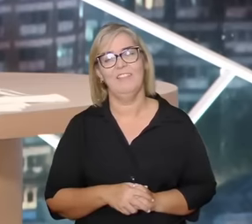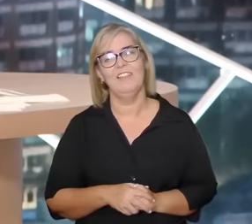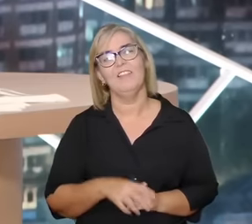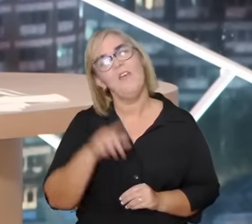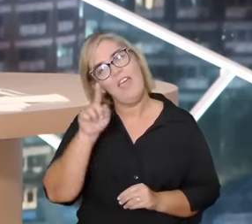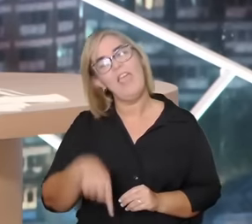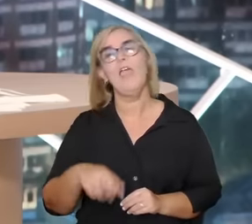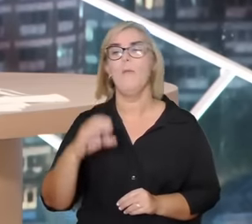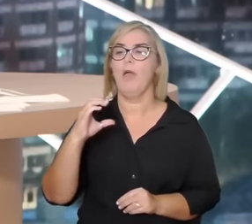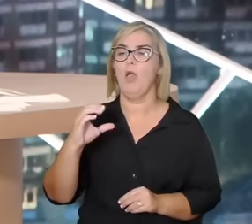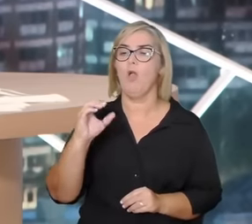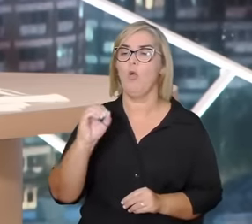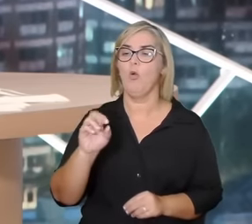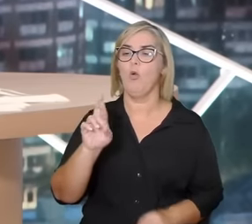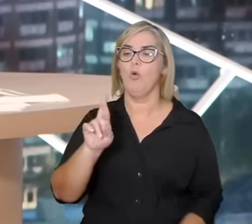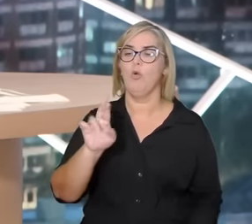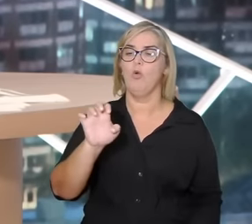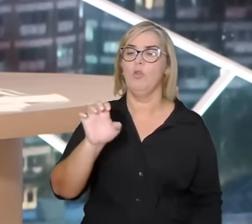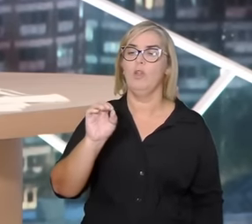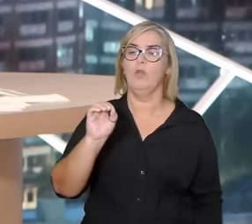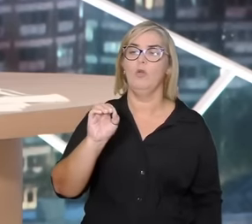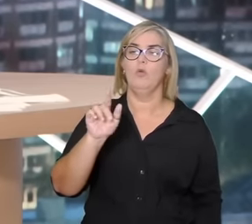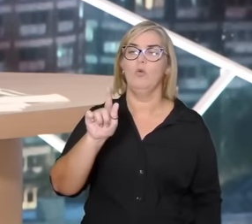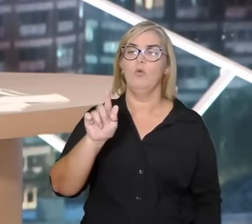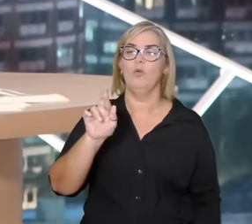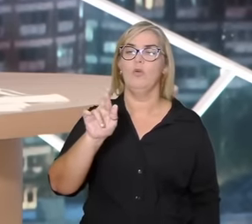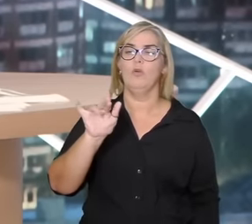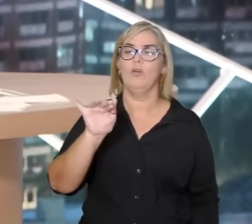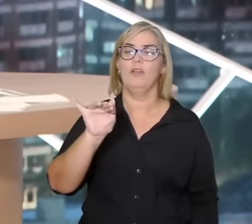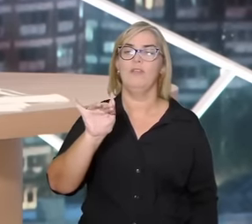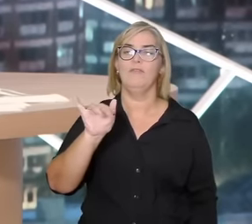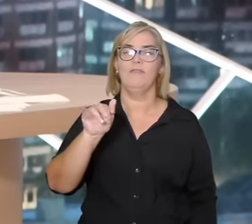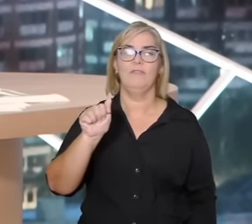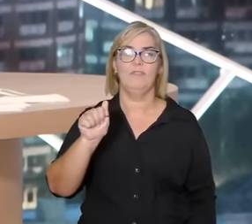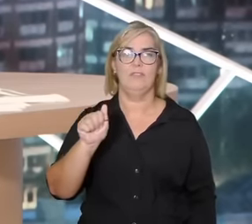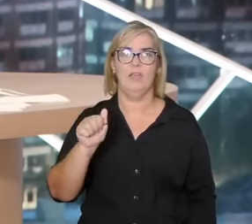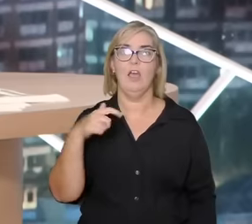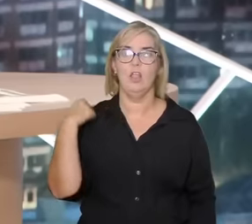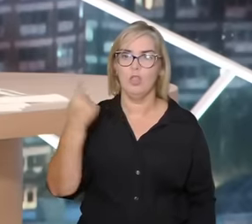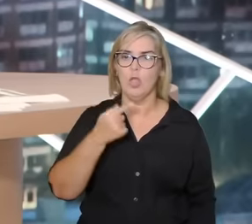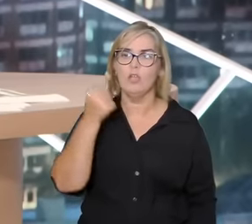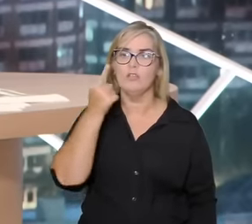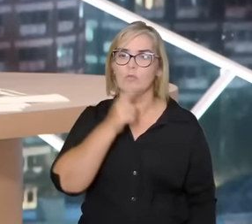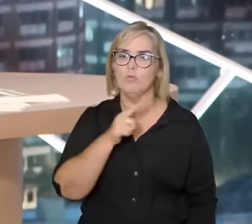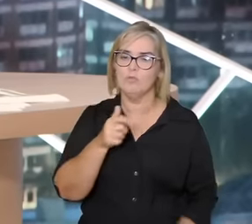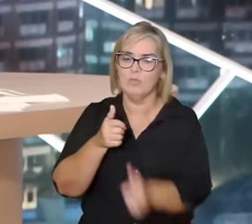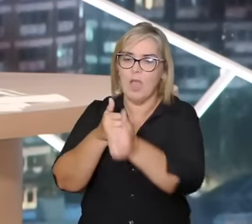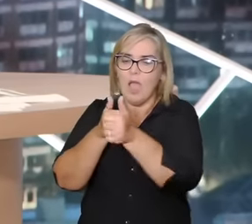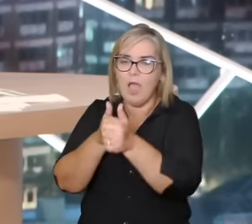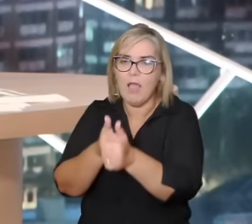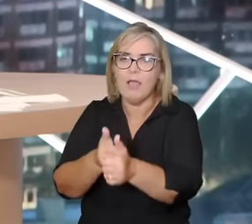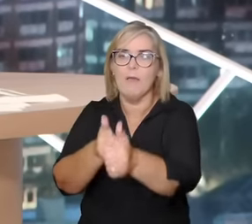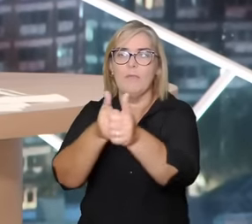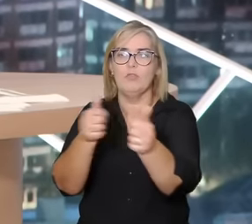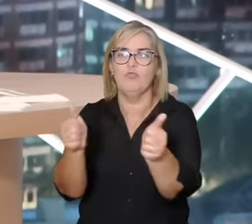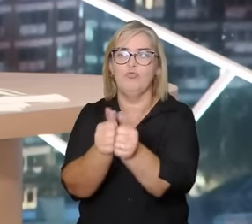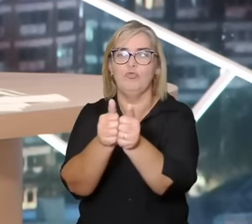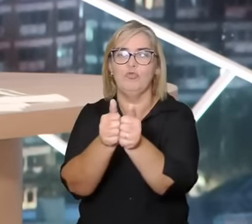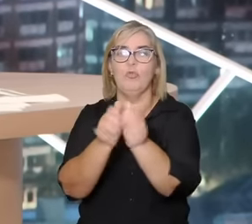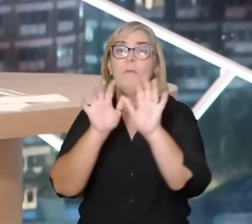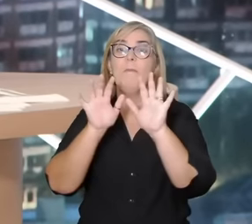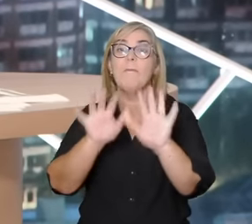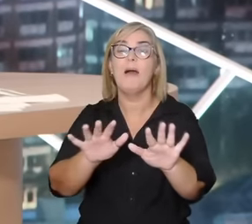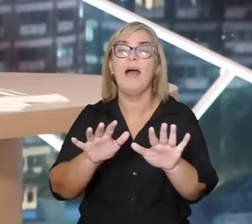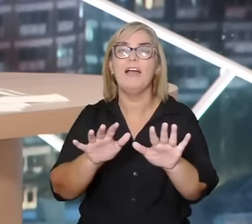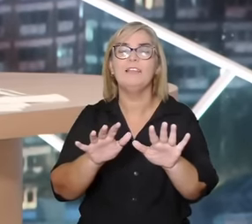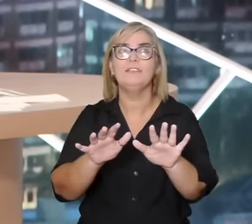intimidade uma coreografia nós podemos continuar caminhando nós podemos continuar bailando pode ser que